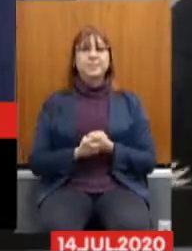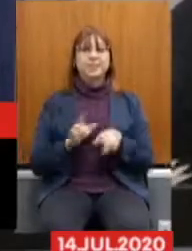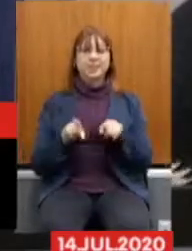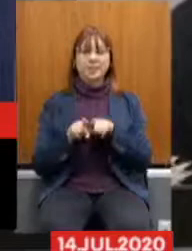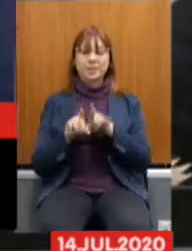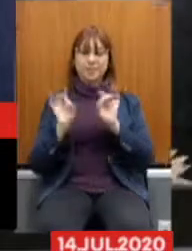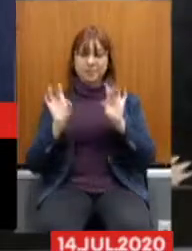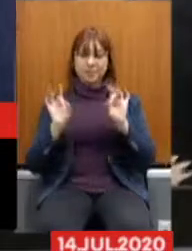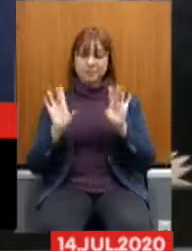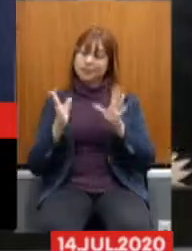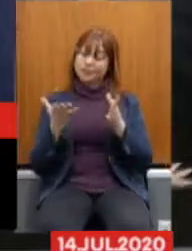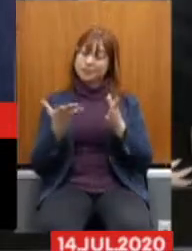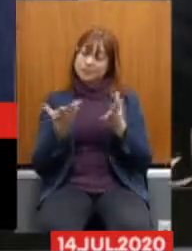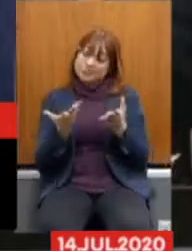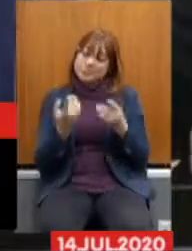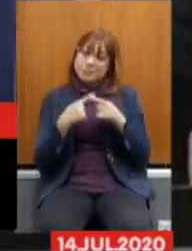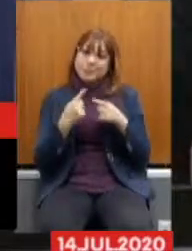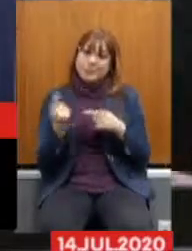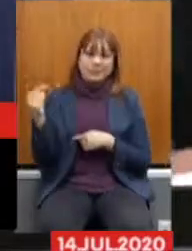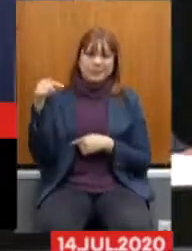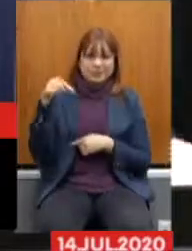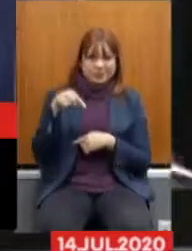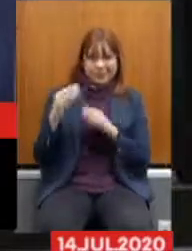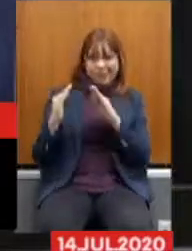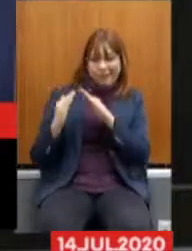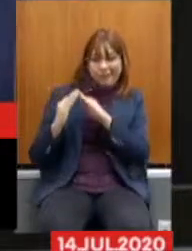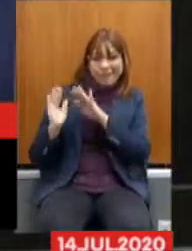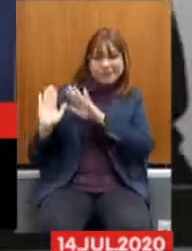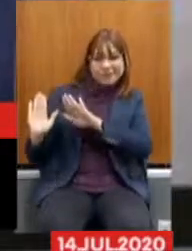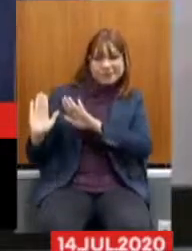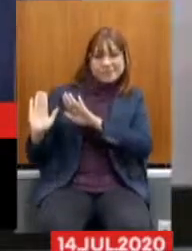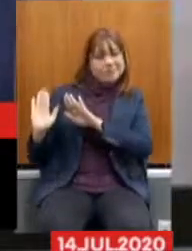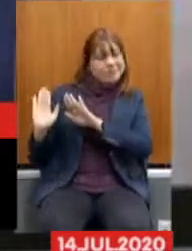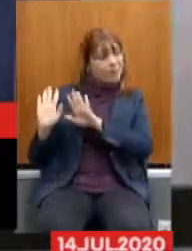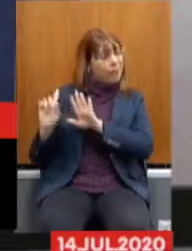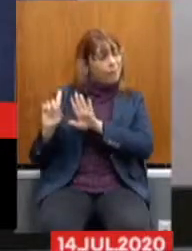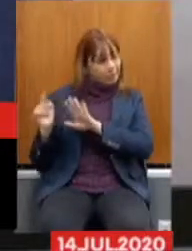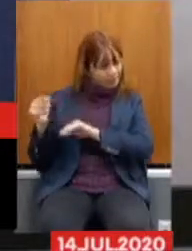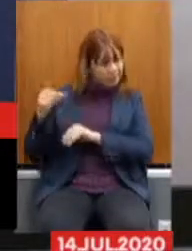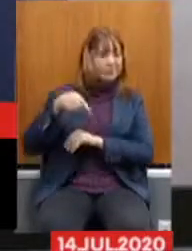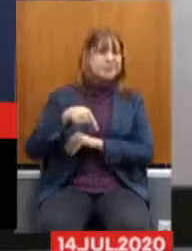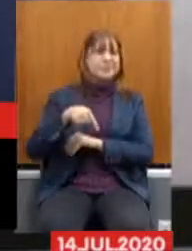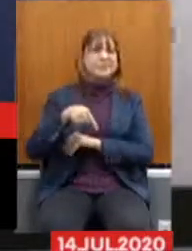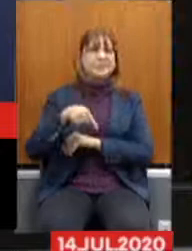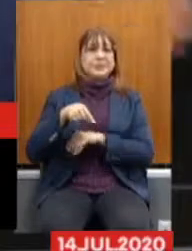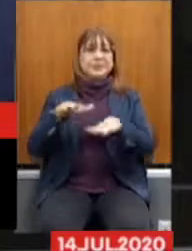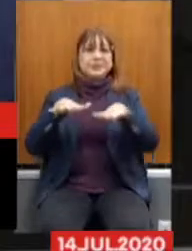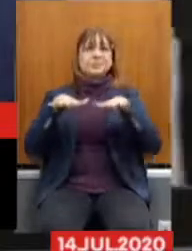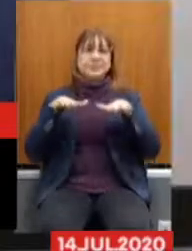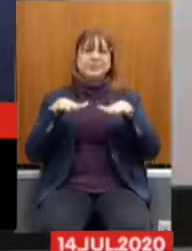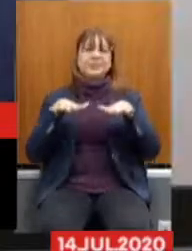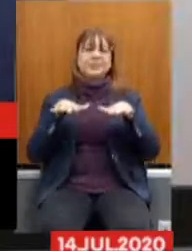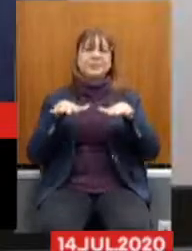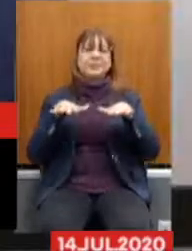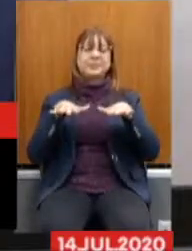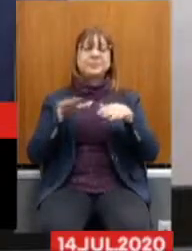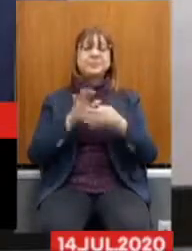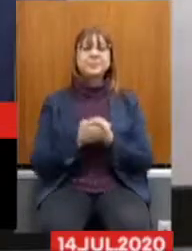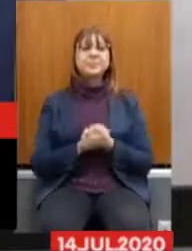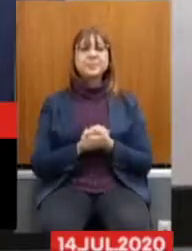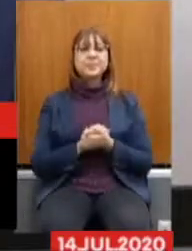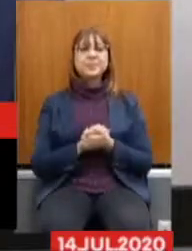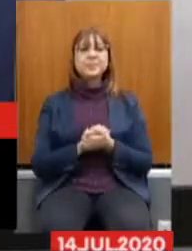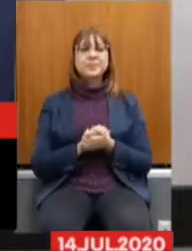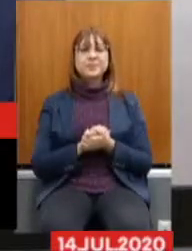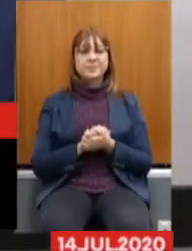deslocamento das suas residências até esse plenário. E por